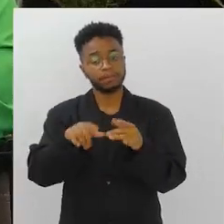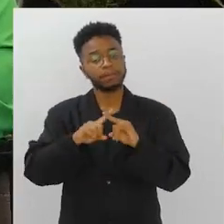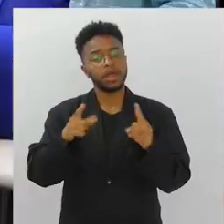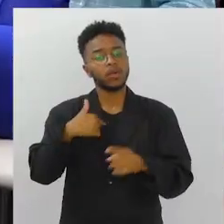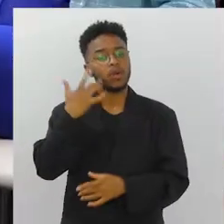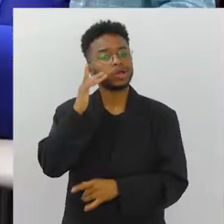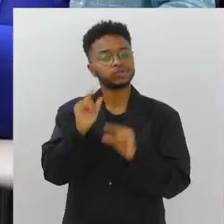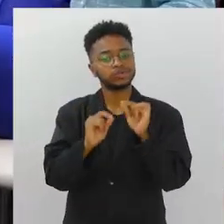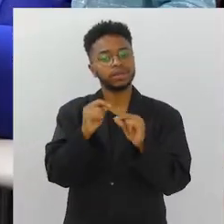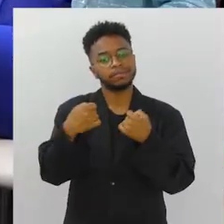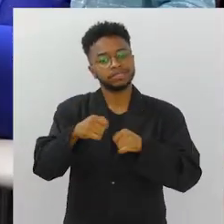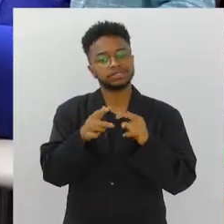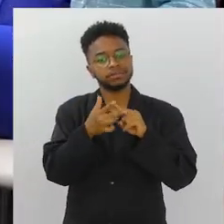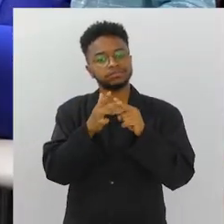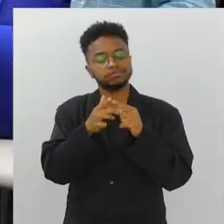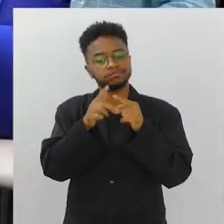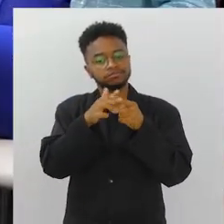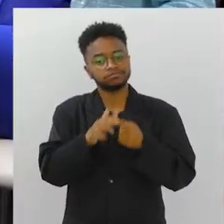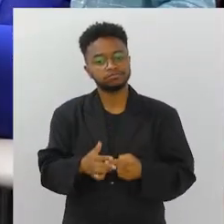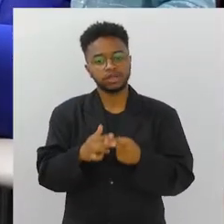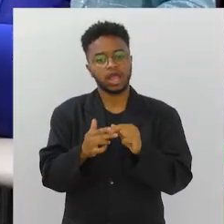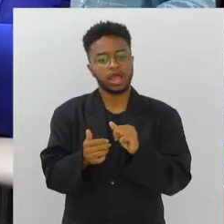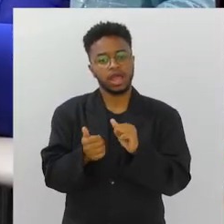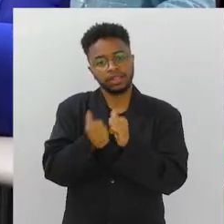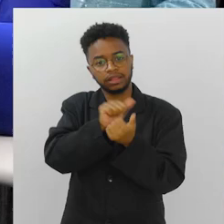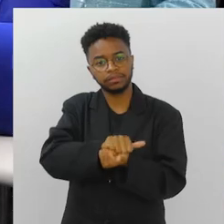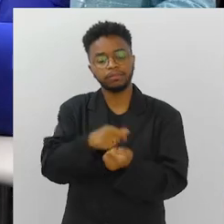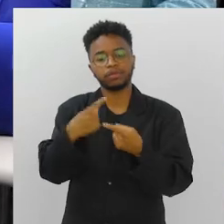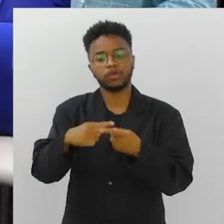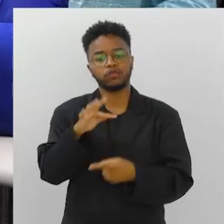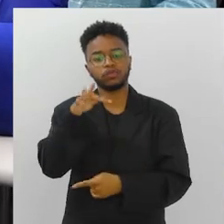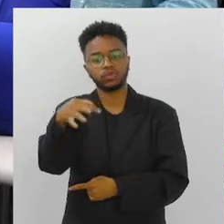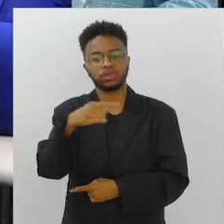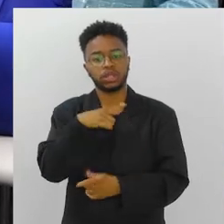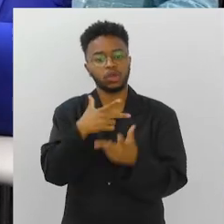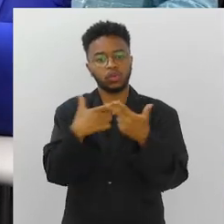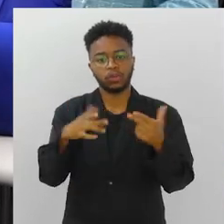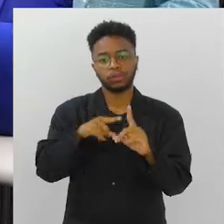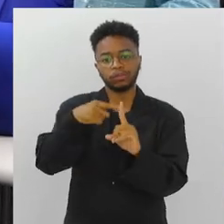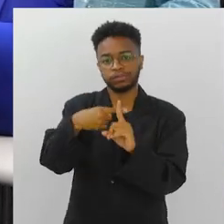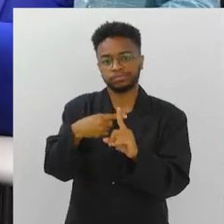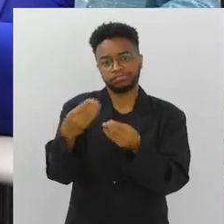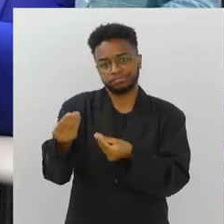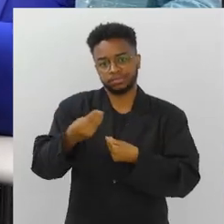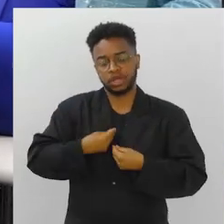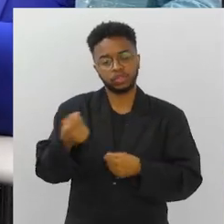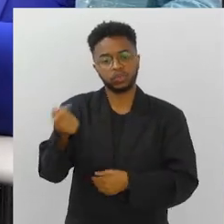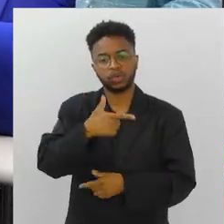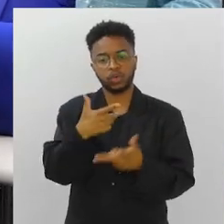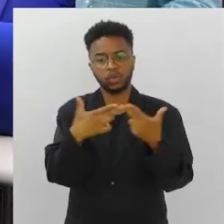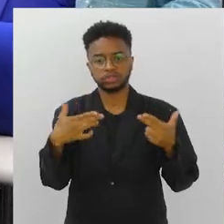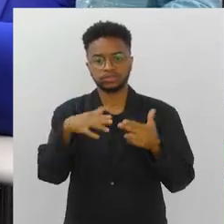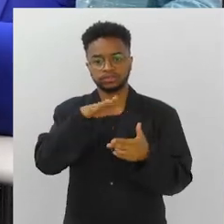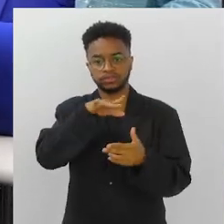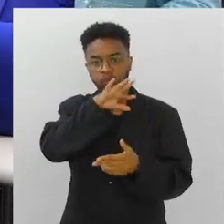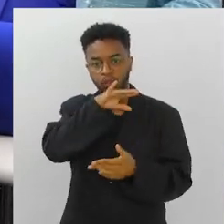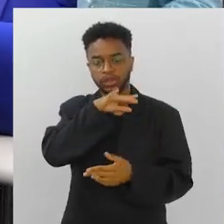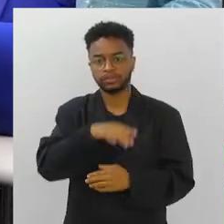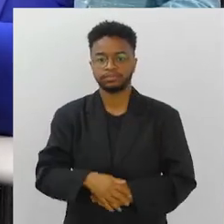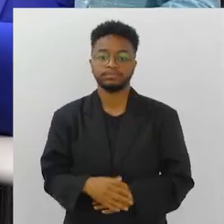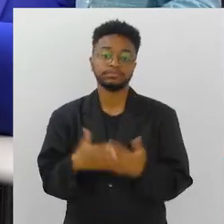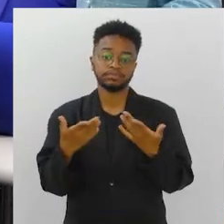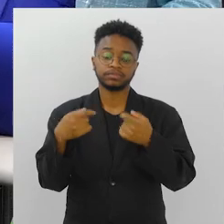Então, assim, eu acho que é uma questão de realmente ajustar, porque o futuro tem muito mais a nos trazer de benefícios do que de coisas ruins.